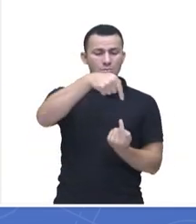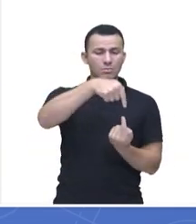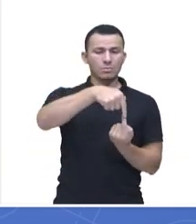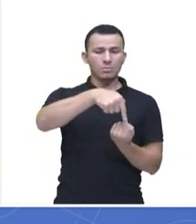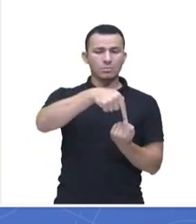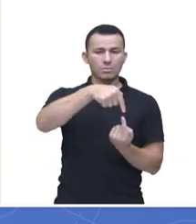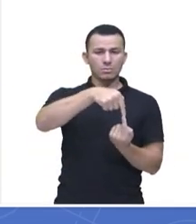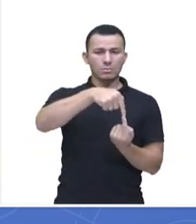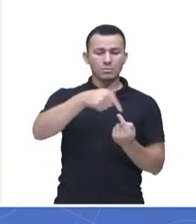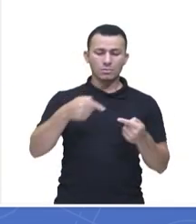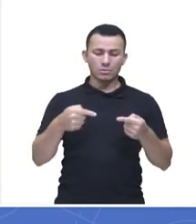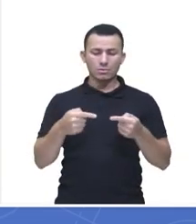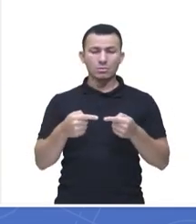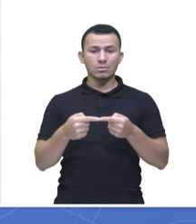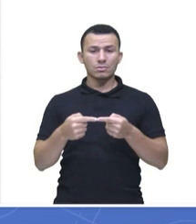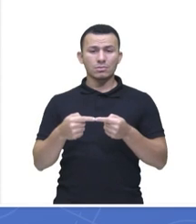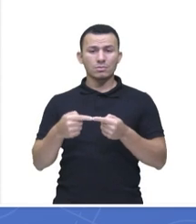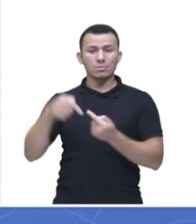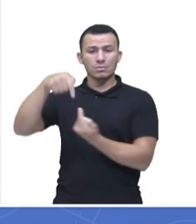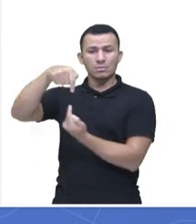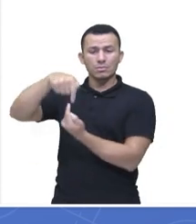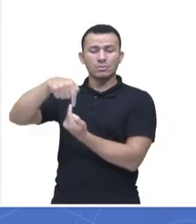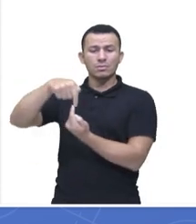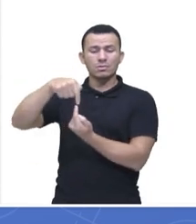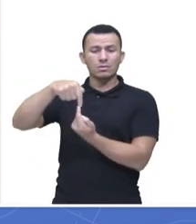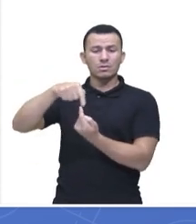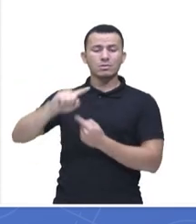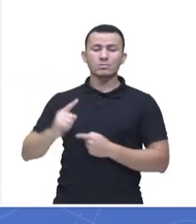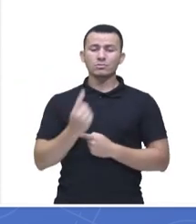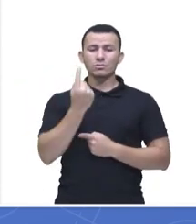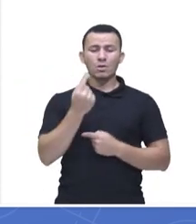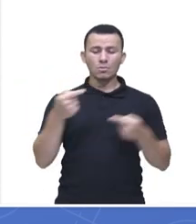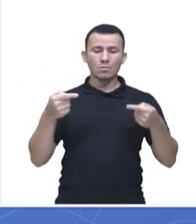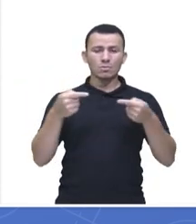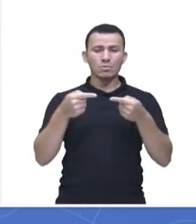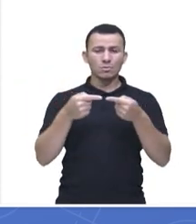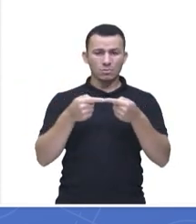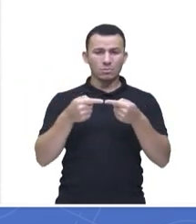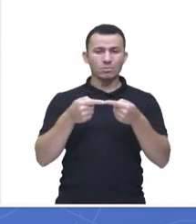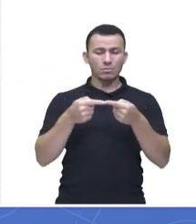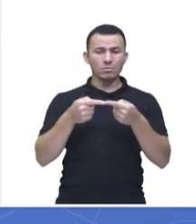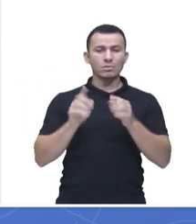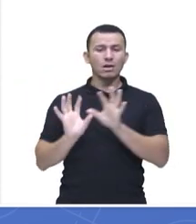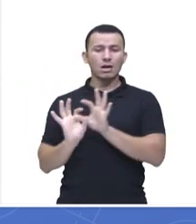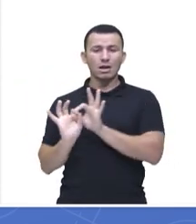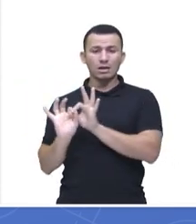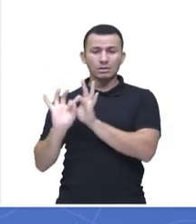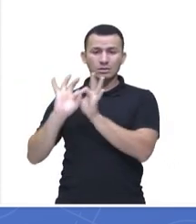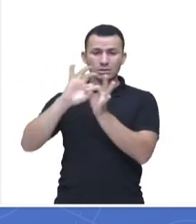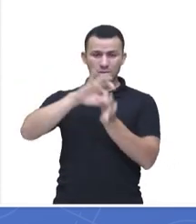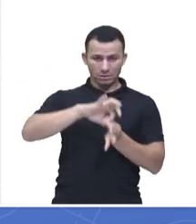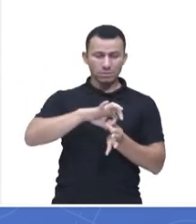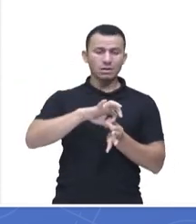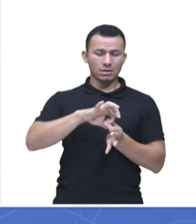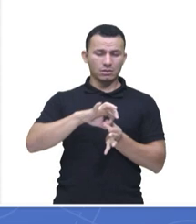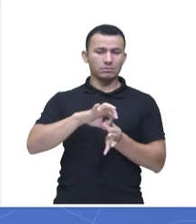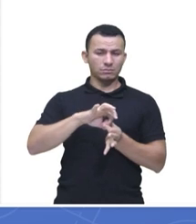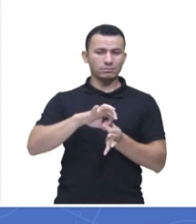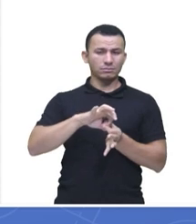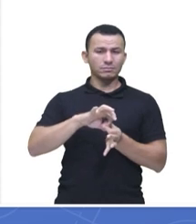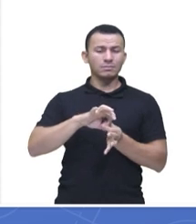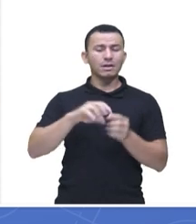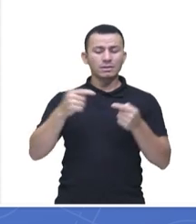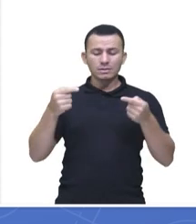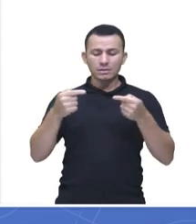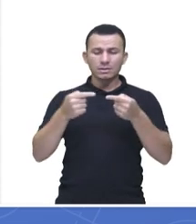ligam-se entre si, ó, formando uma cadeia fechada com